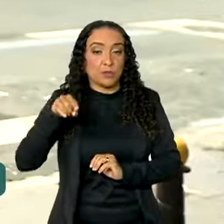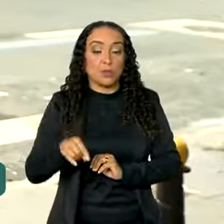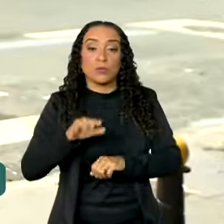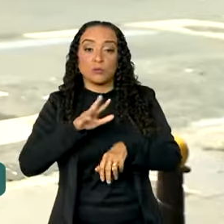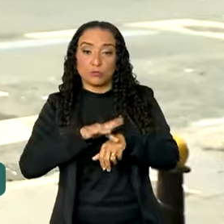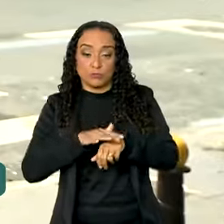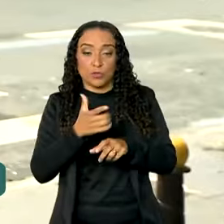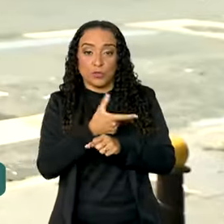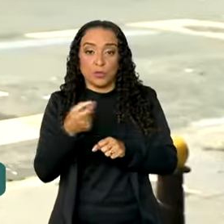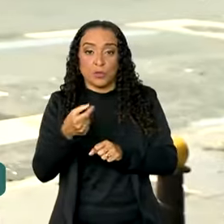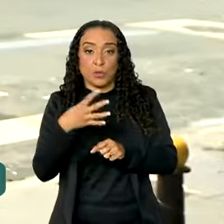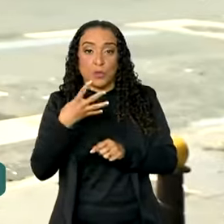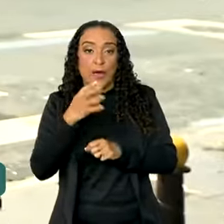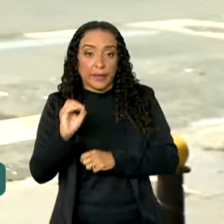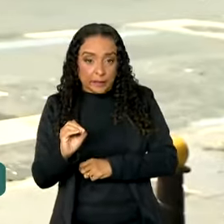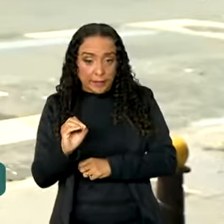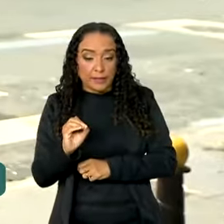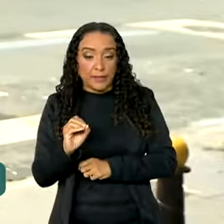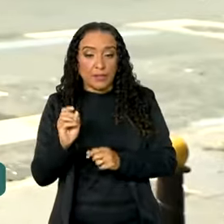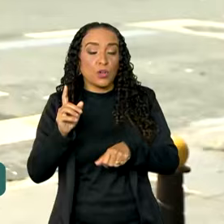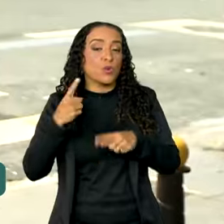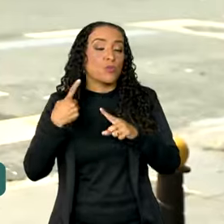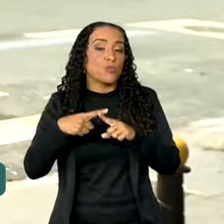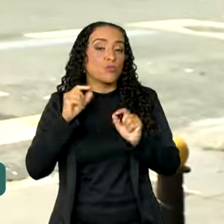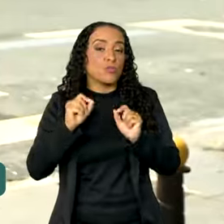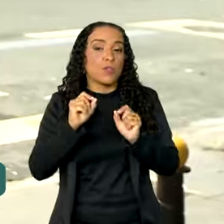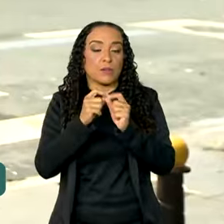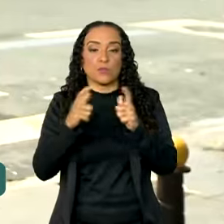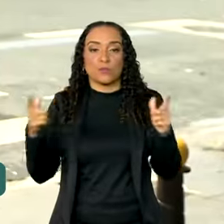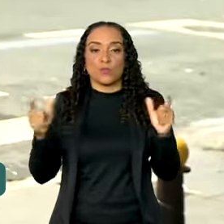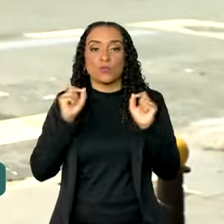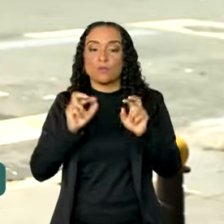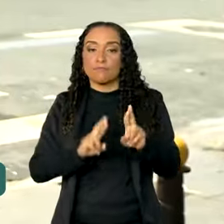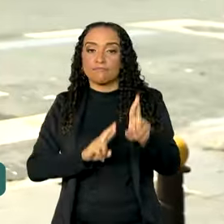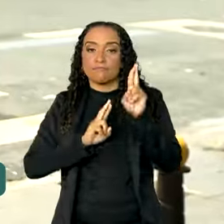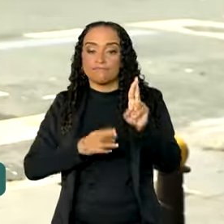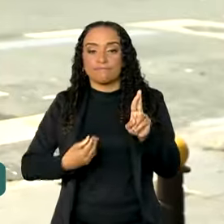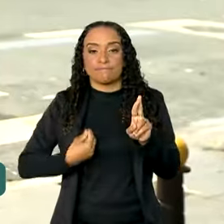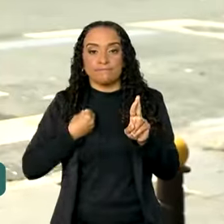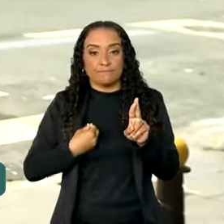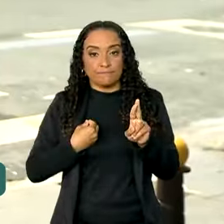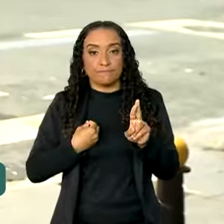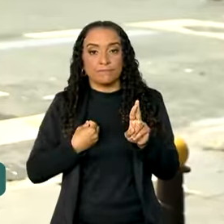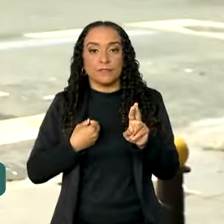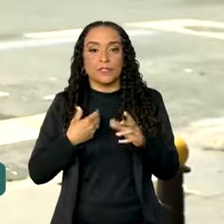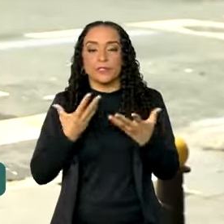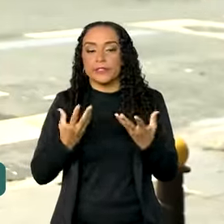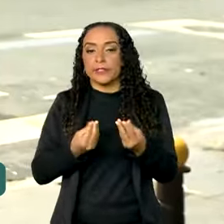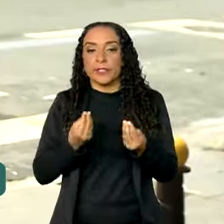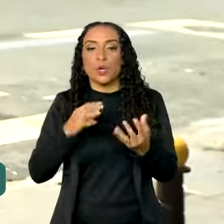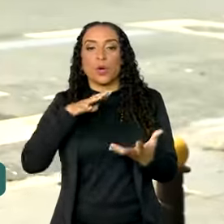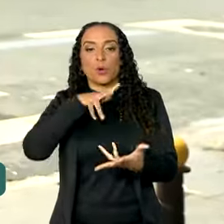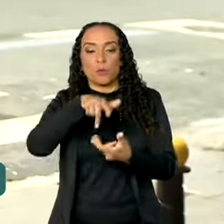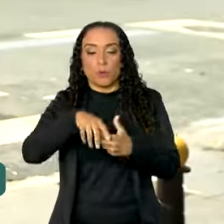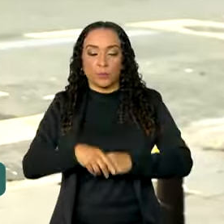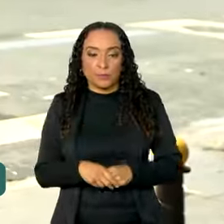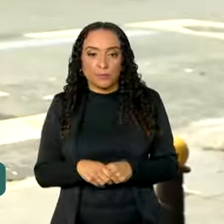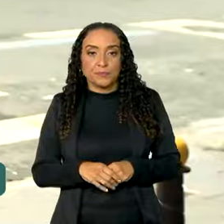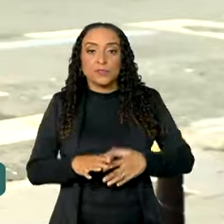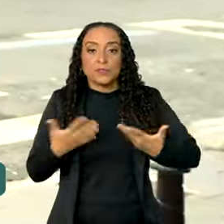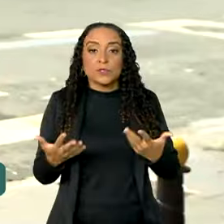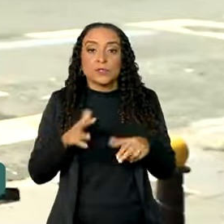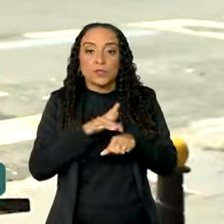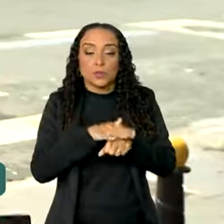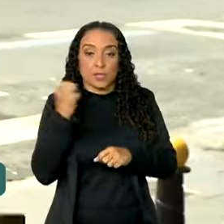casos em 2040. O motivo disso é o aumento da expectativa de vida de forma global. E aí a